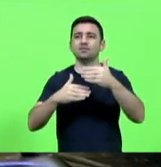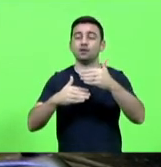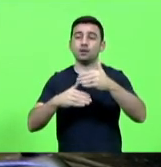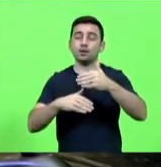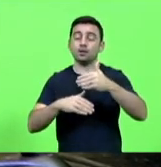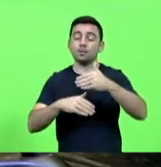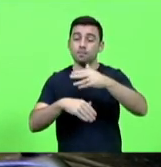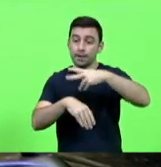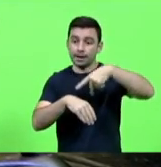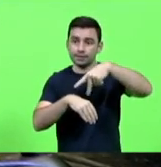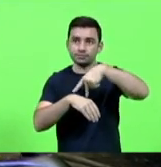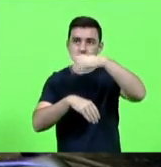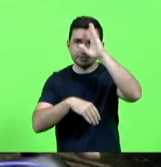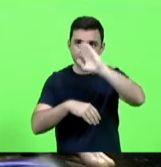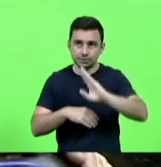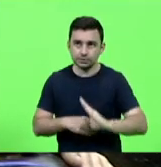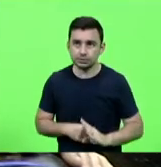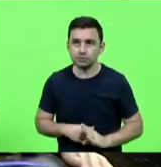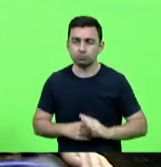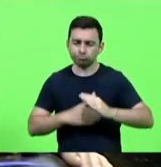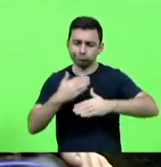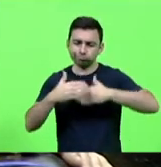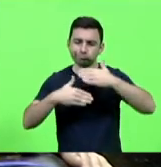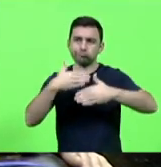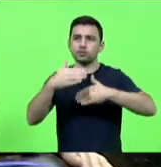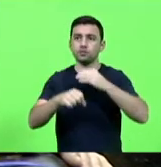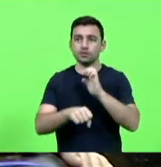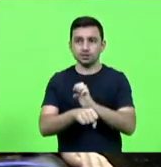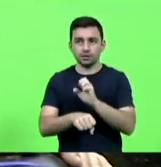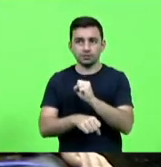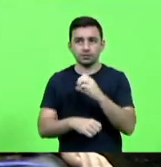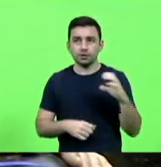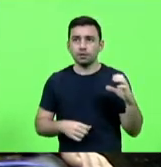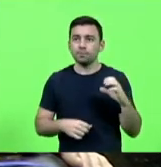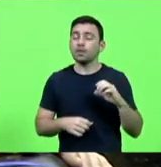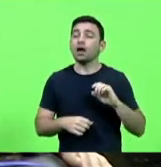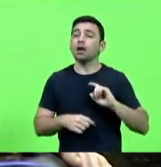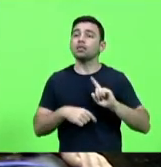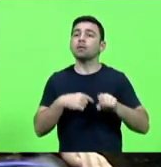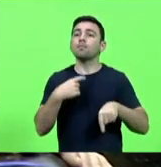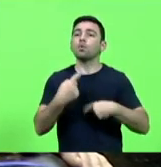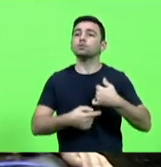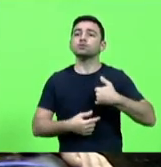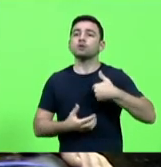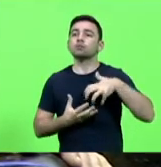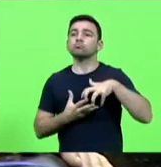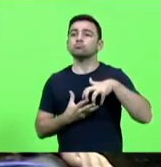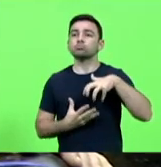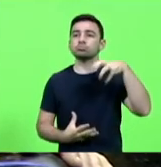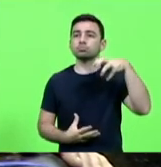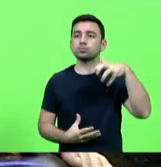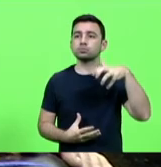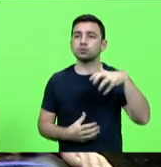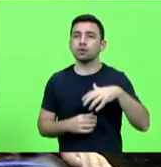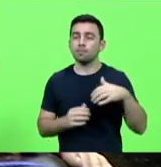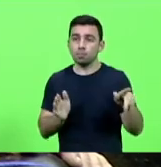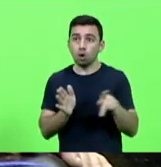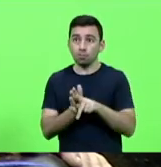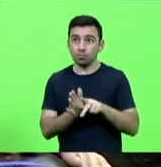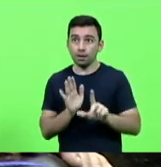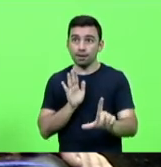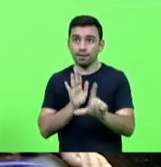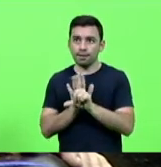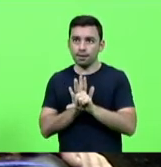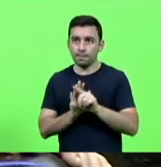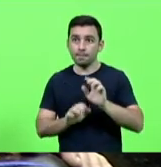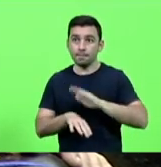construir o nosso estado e quando atinge a idade no nosso país pela lei quem tem